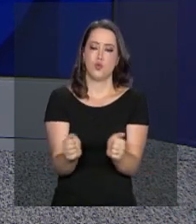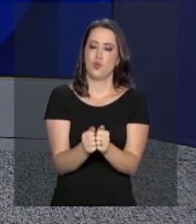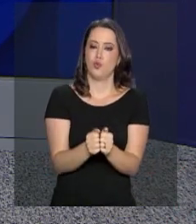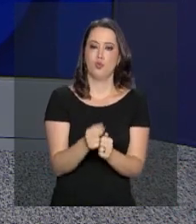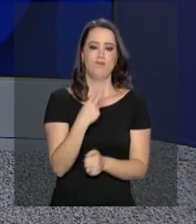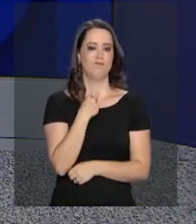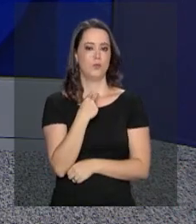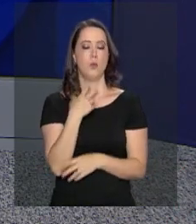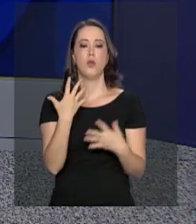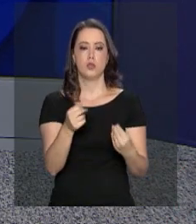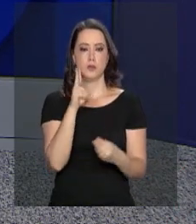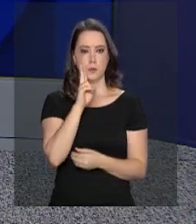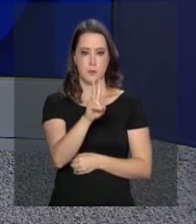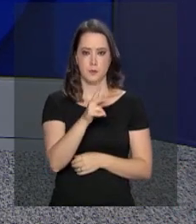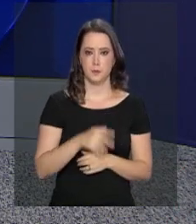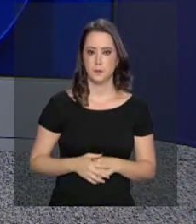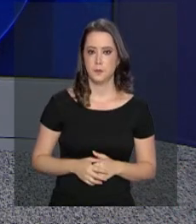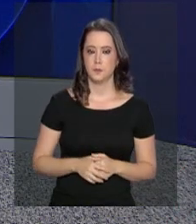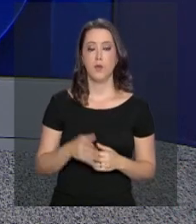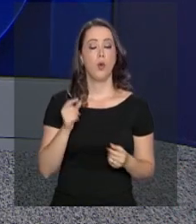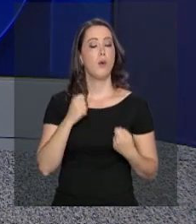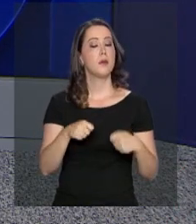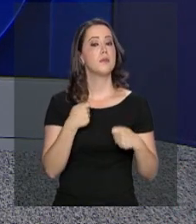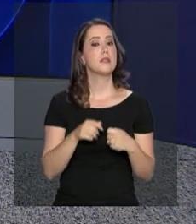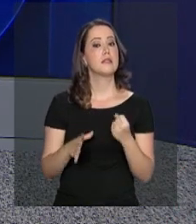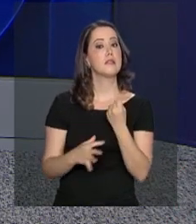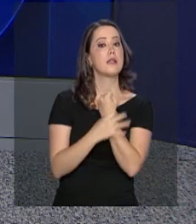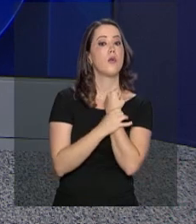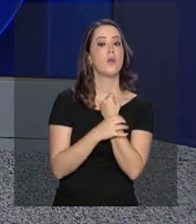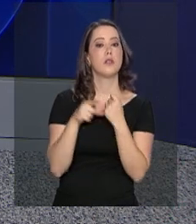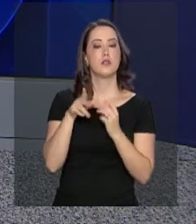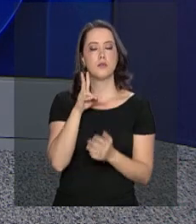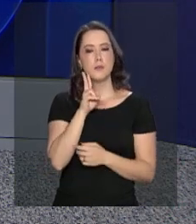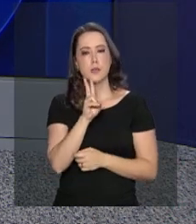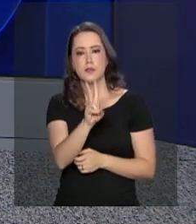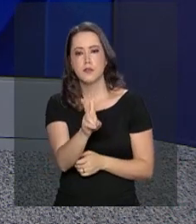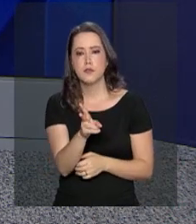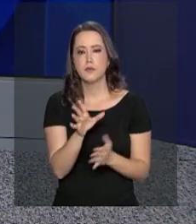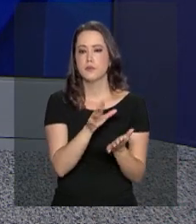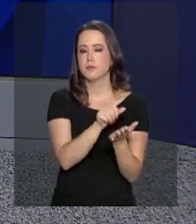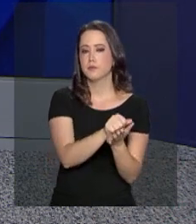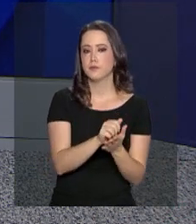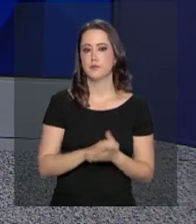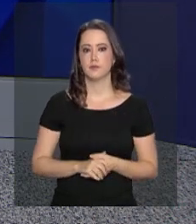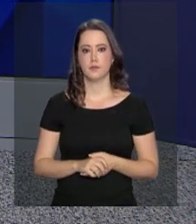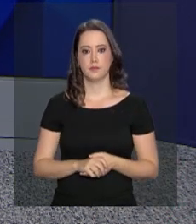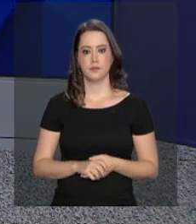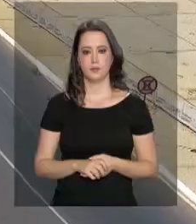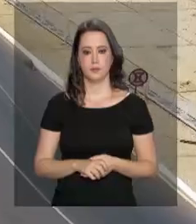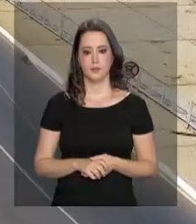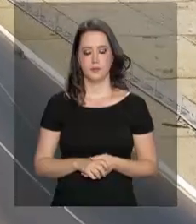levar. Confira na reportagem as recomendações de segurança para quem vai assistir a posse.